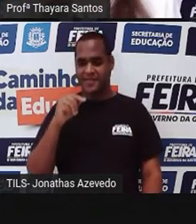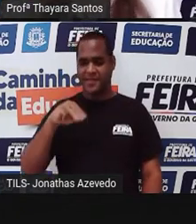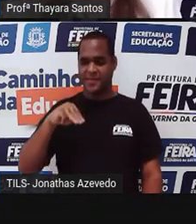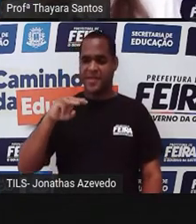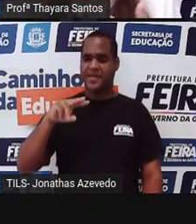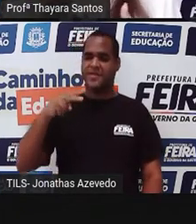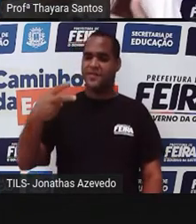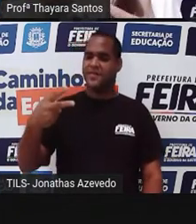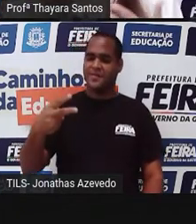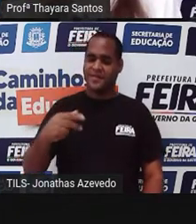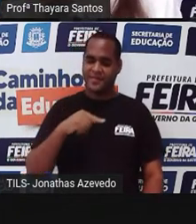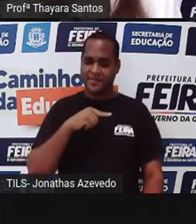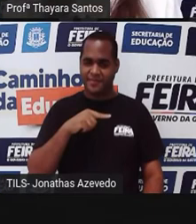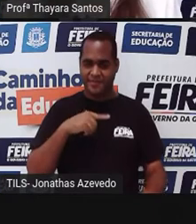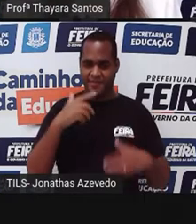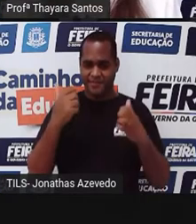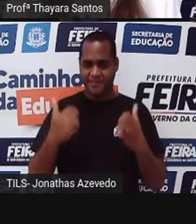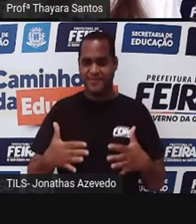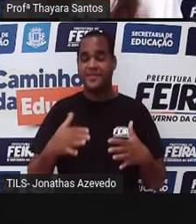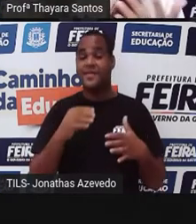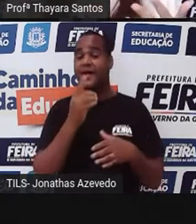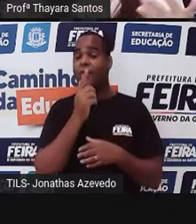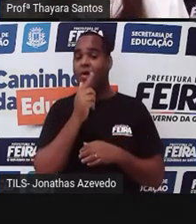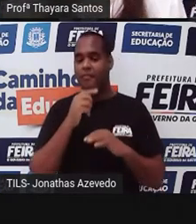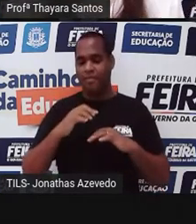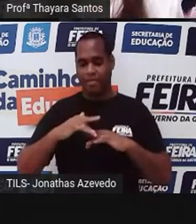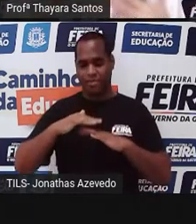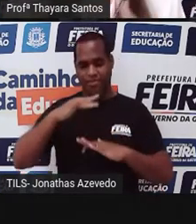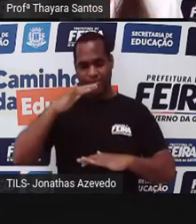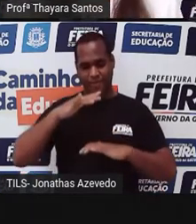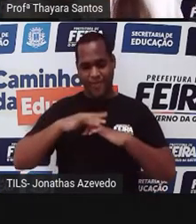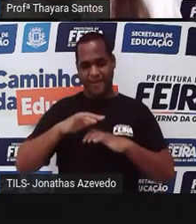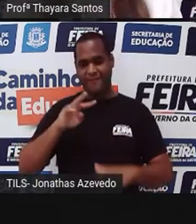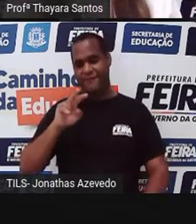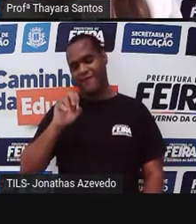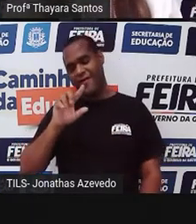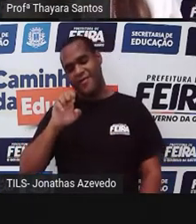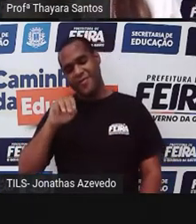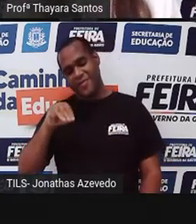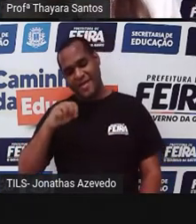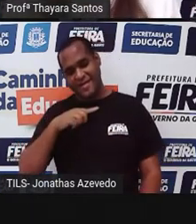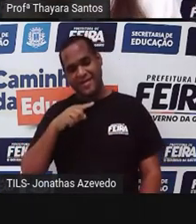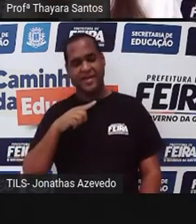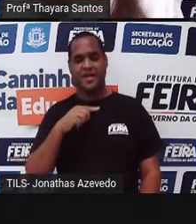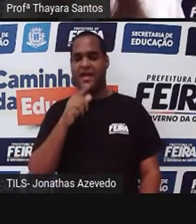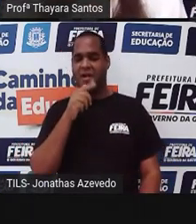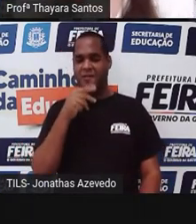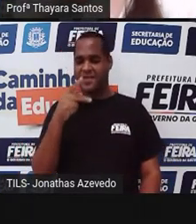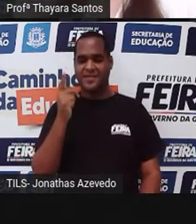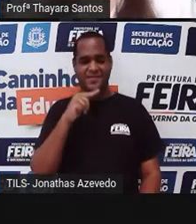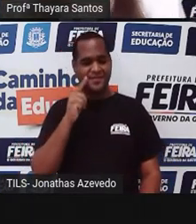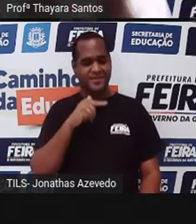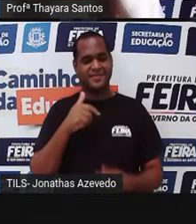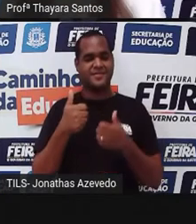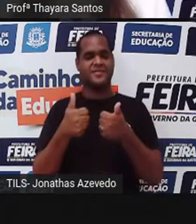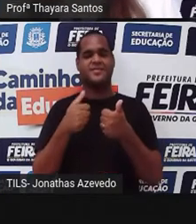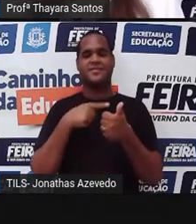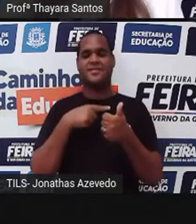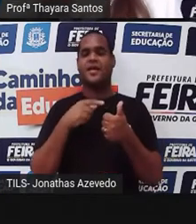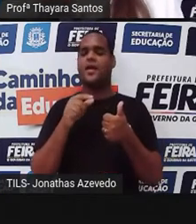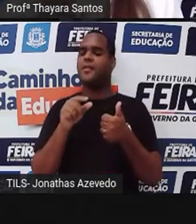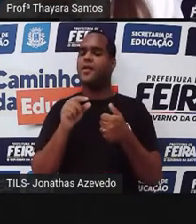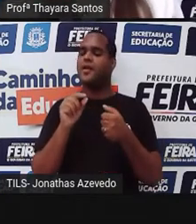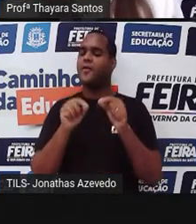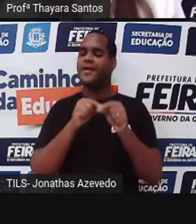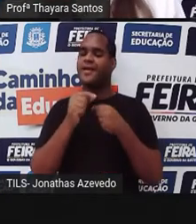cúbicos, essa quantidade de água que vocês consumiram, que é o volume de água que vocês consumiram aí na casa de vocês. Como é que a gente faz